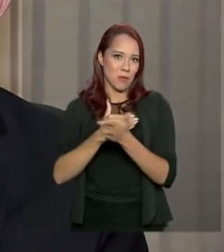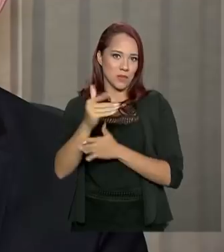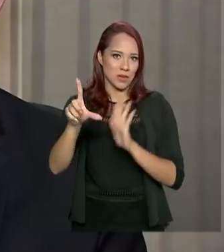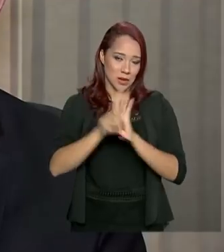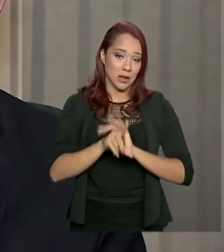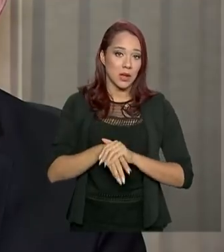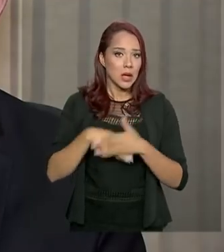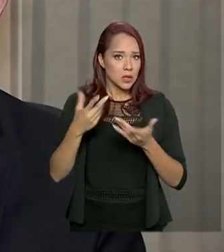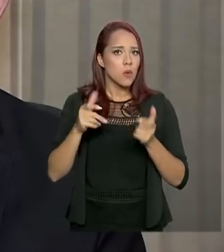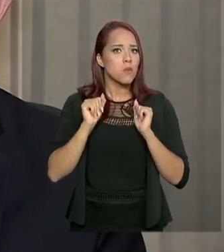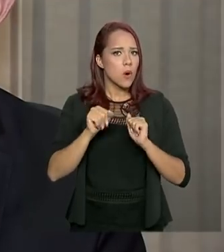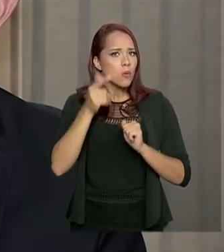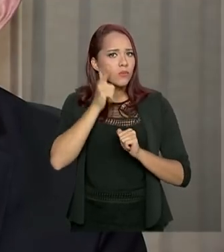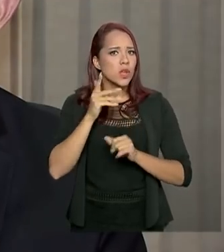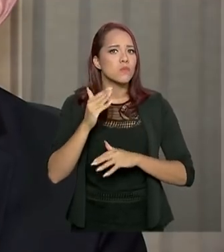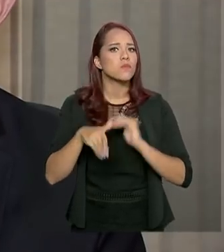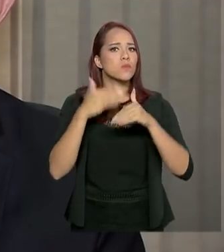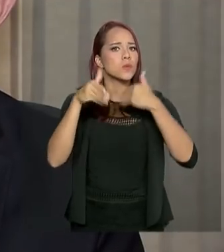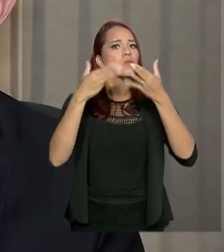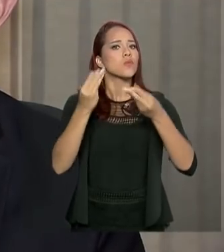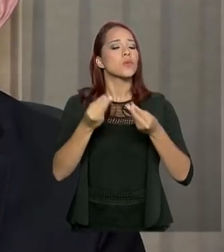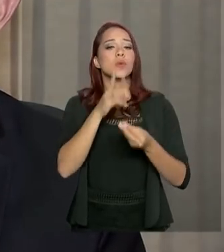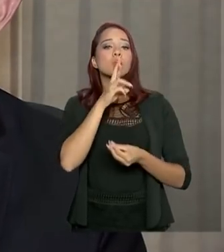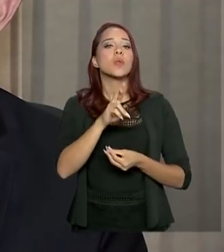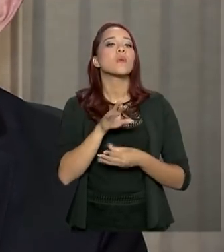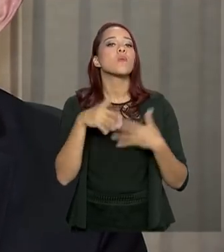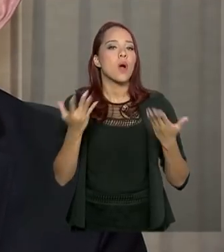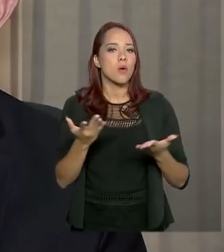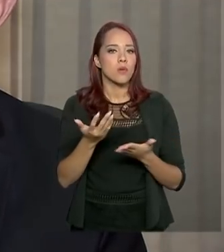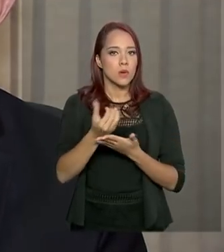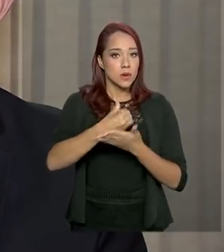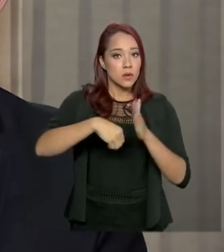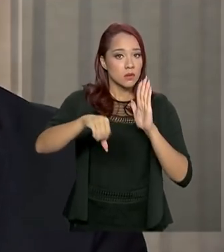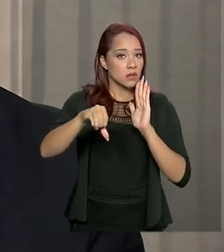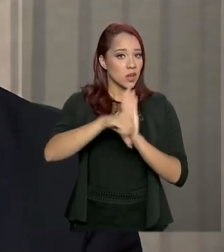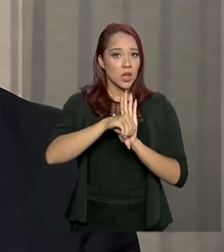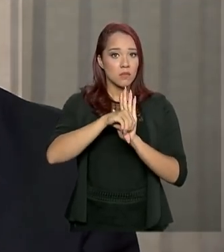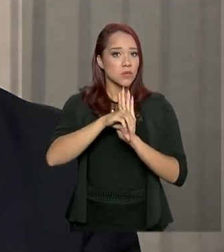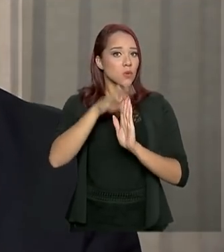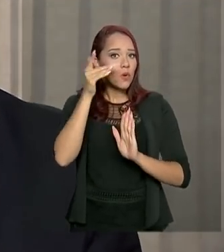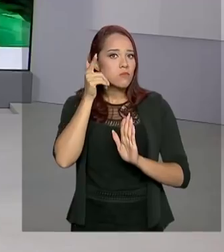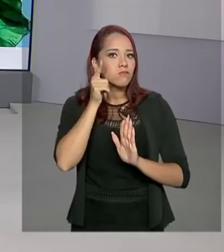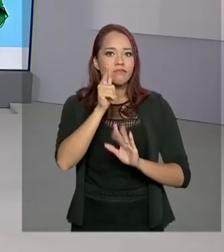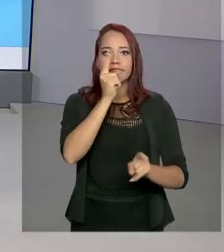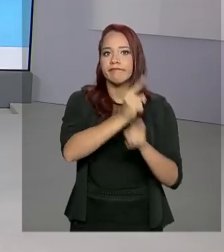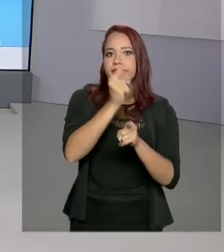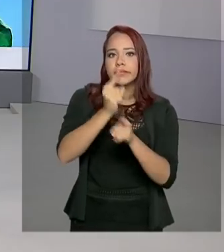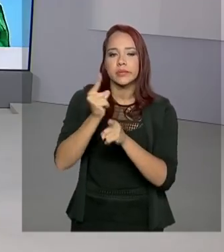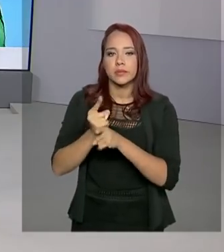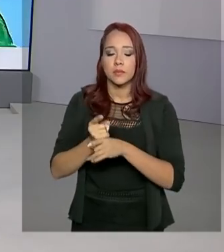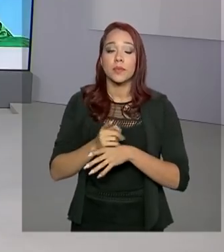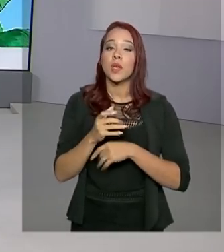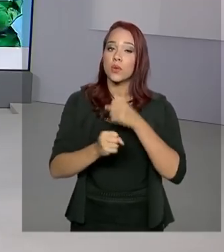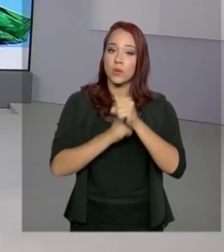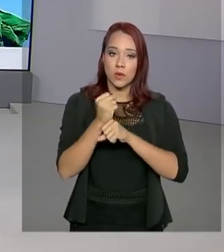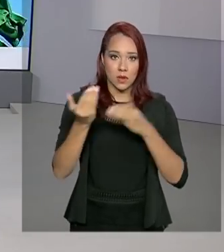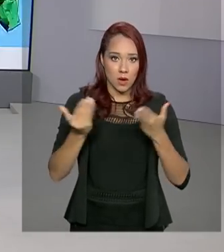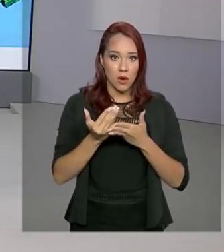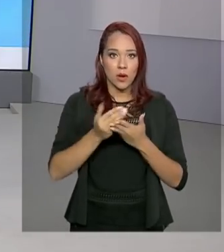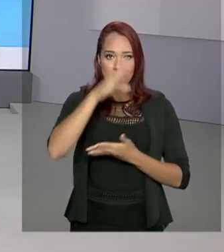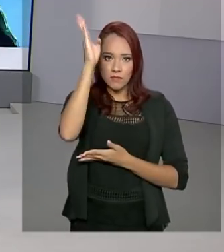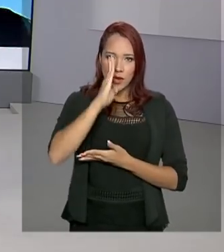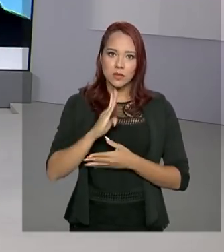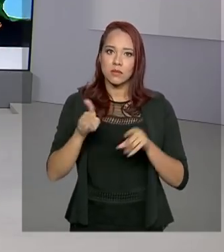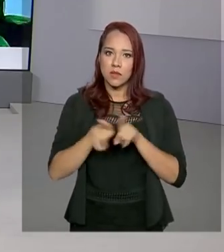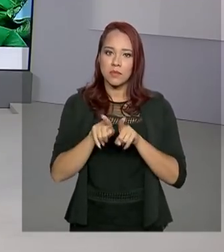Então se pode avançar muito. E qual que o resultado disso? Crimes começam a ser descobertos. E nesse ano, o Brasil também